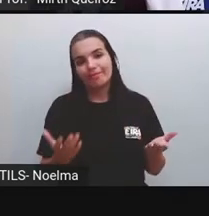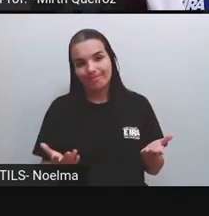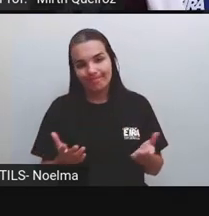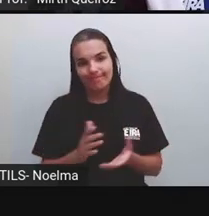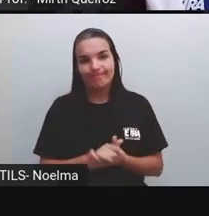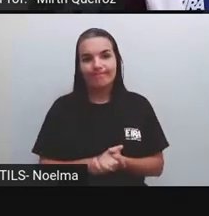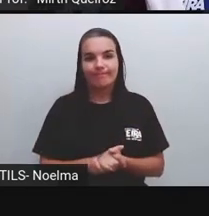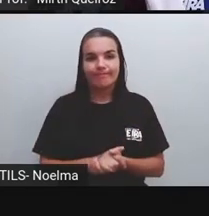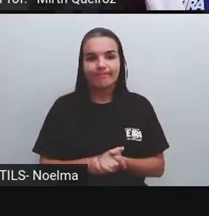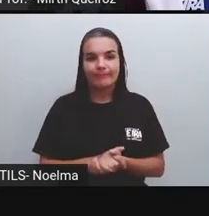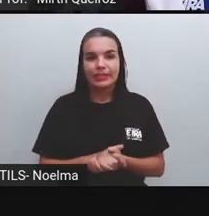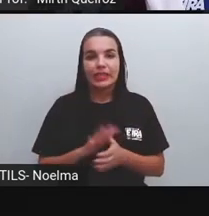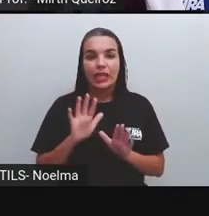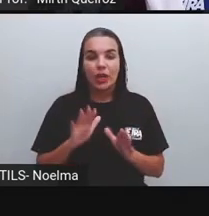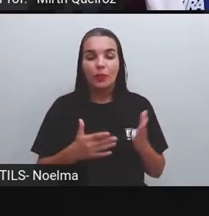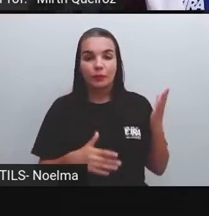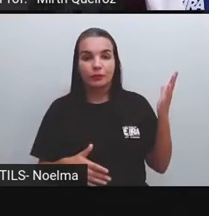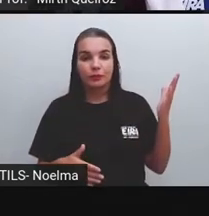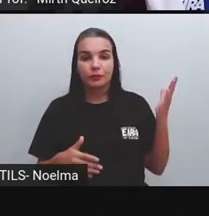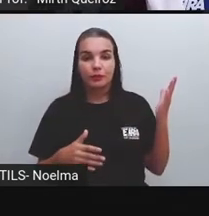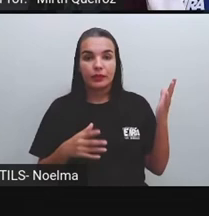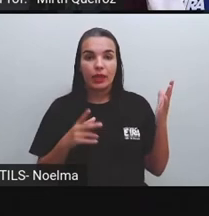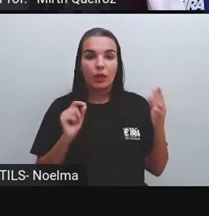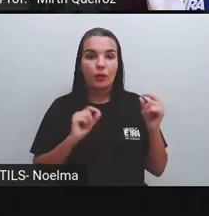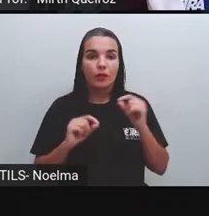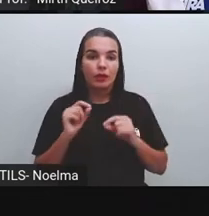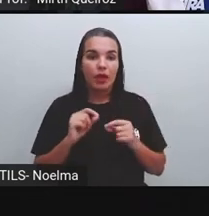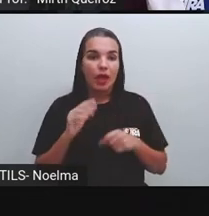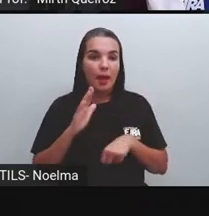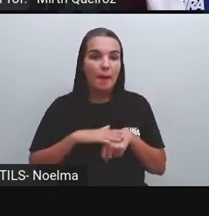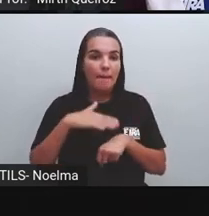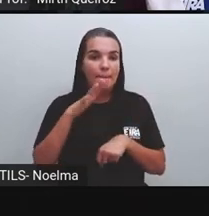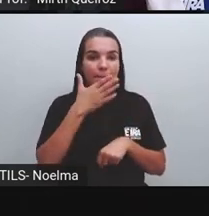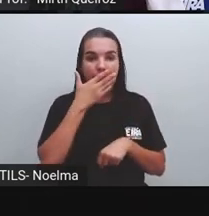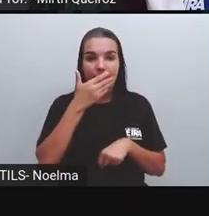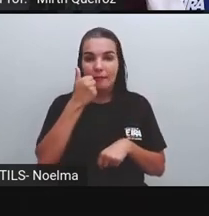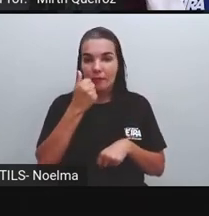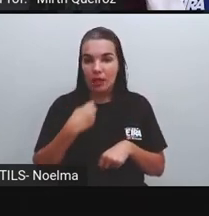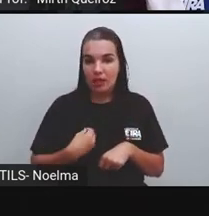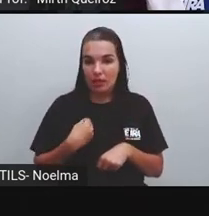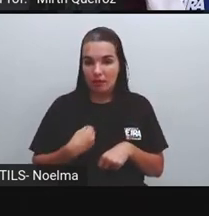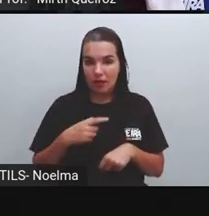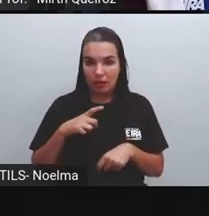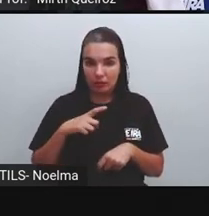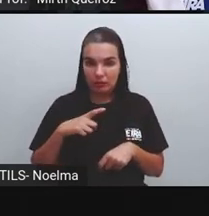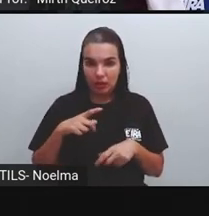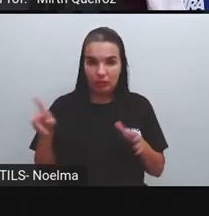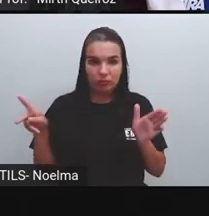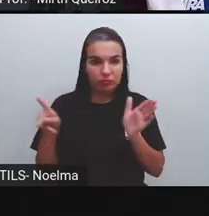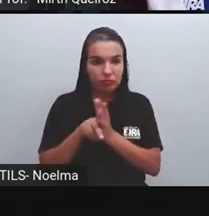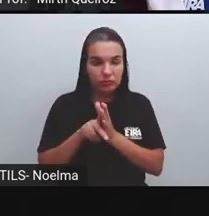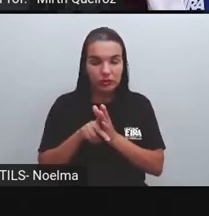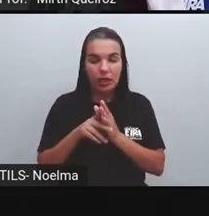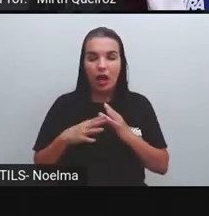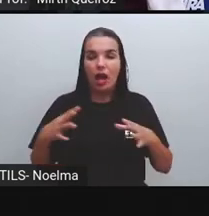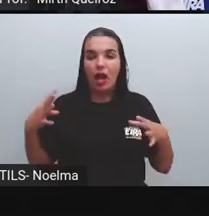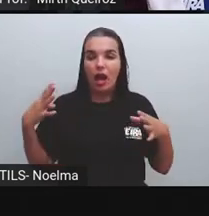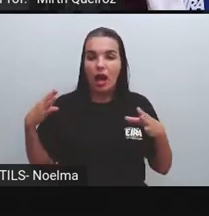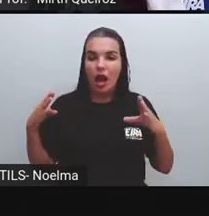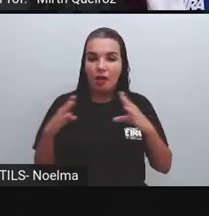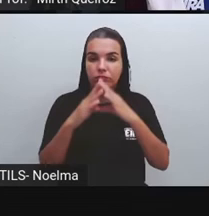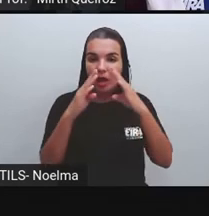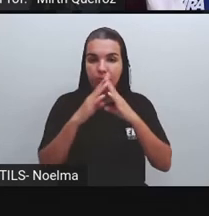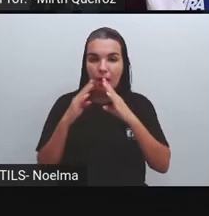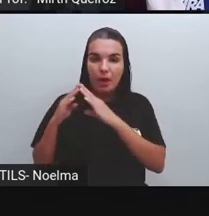naturais. As mais favoráveis à vida, e por esse motivo, mais habitadas, no caso das cidades,